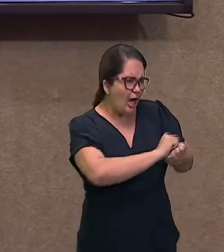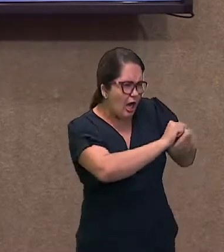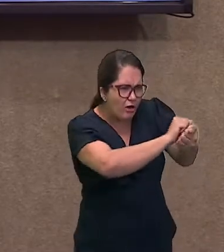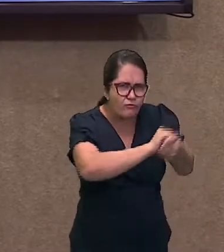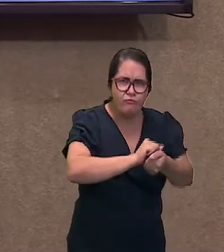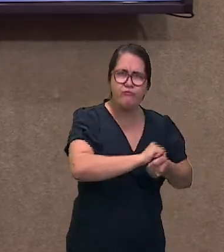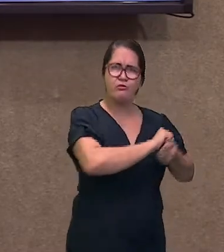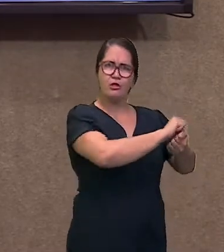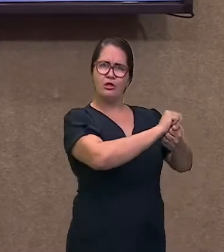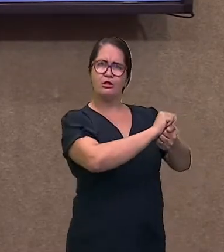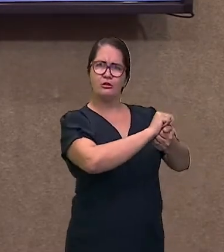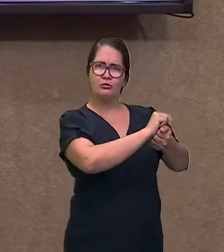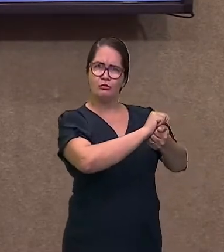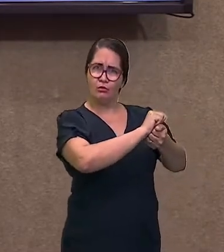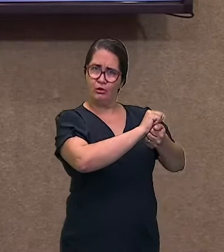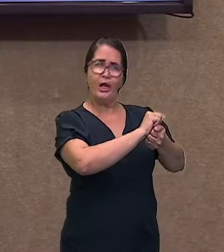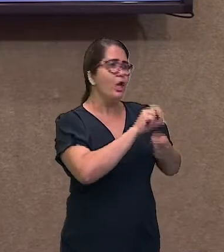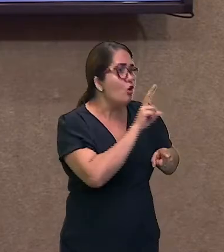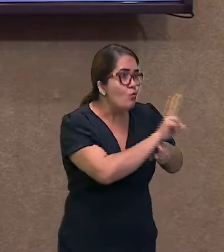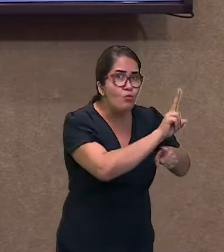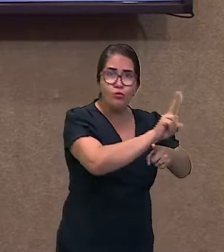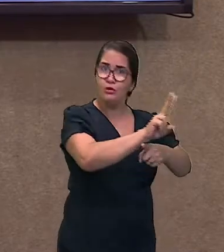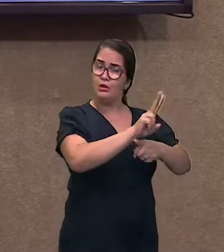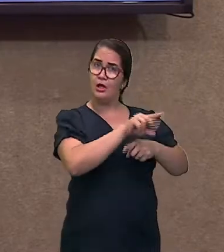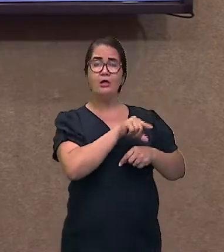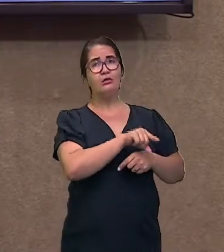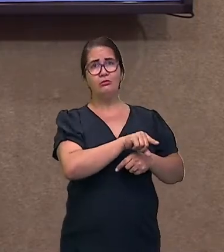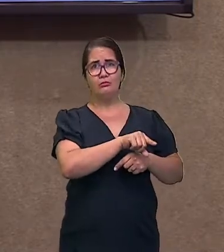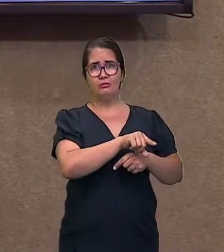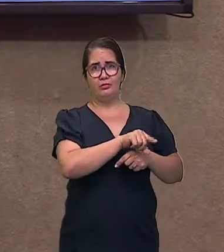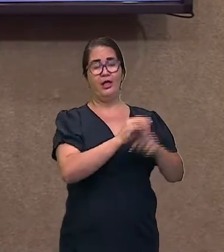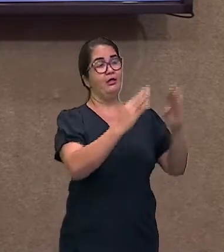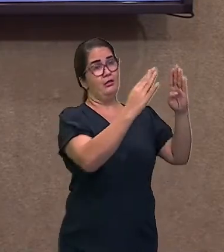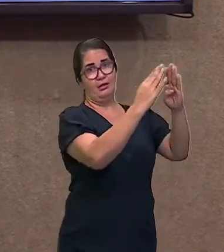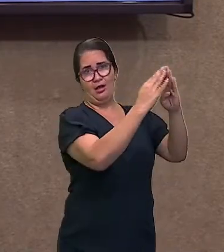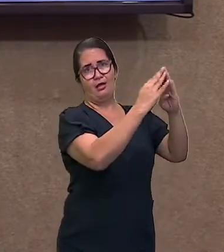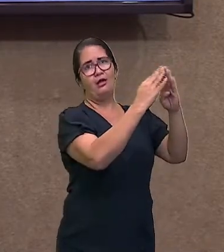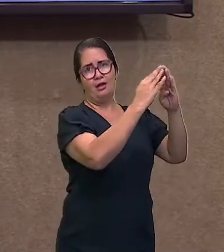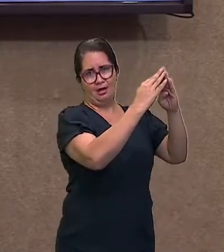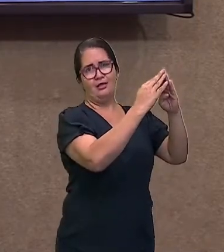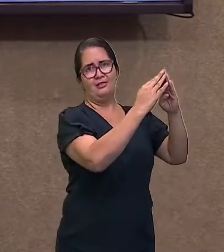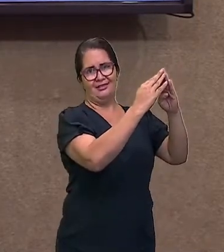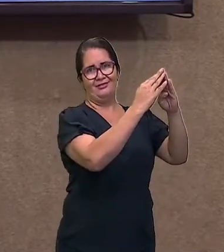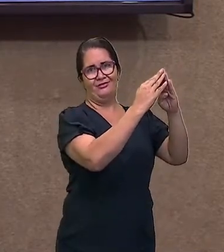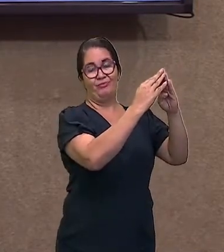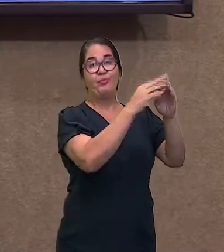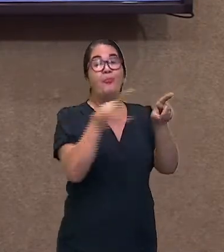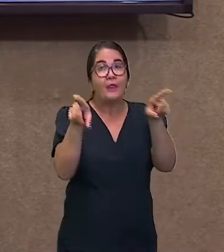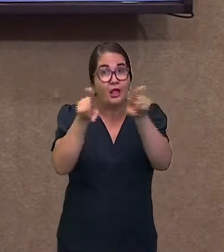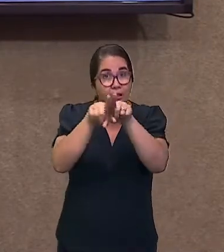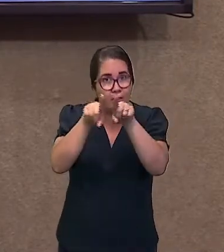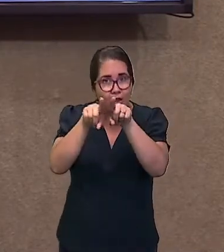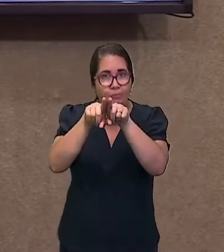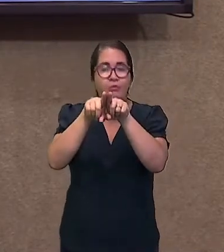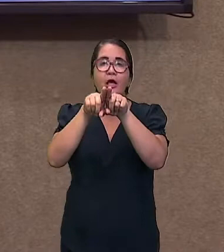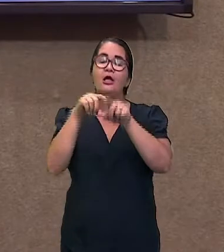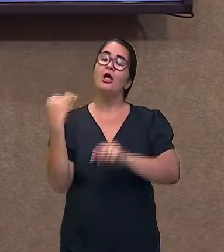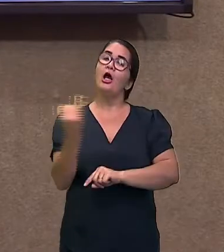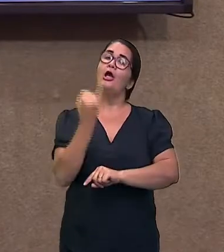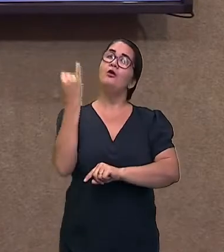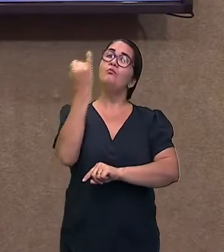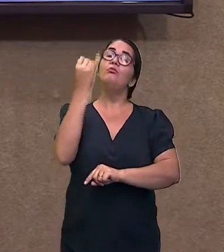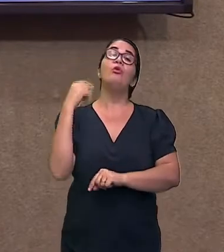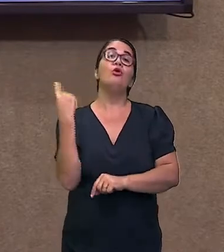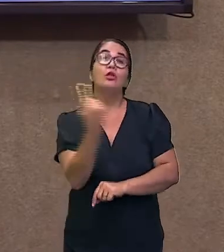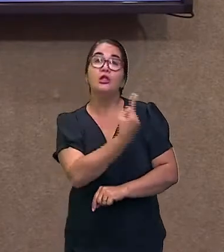Quando a gente conserva esse espaço, a gente interage com a natureza sem